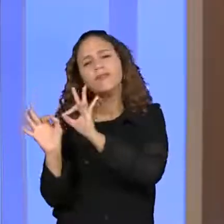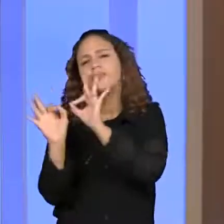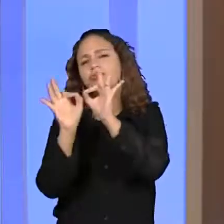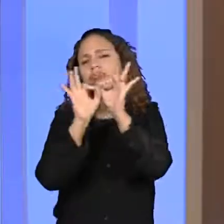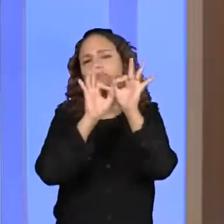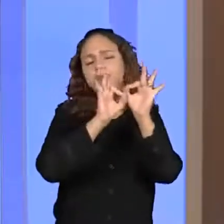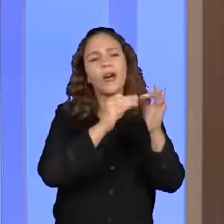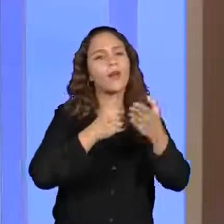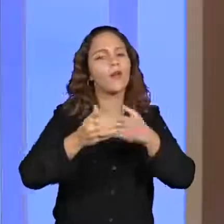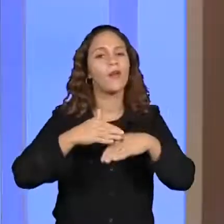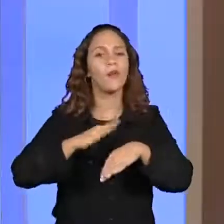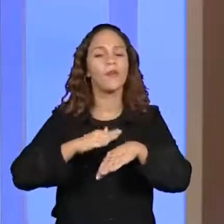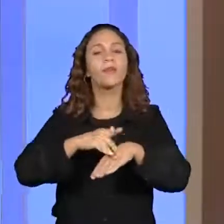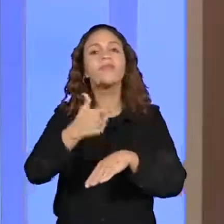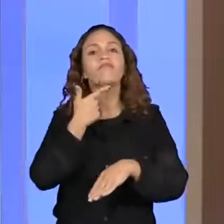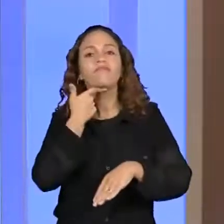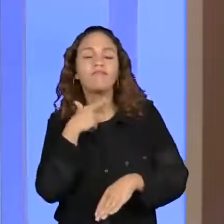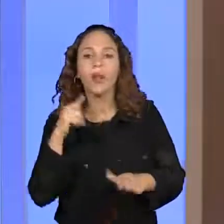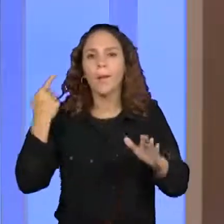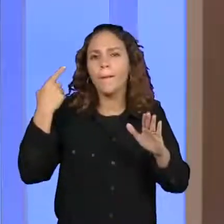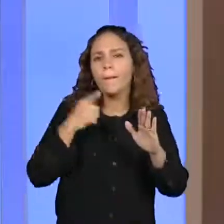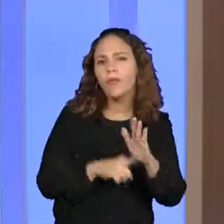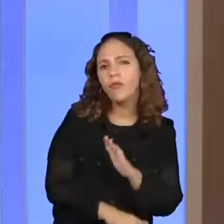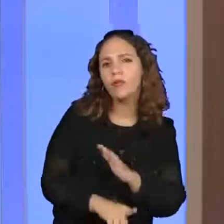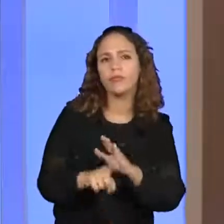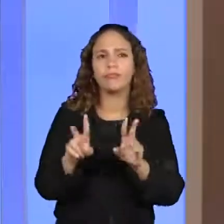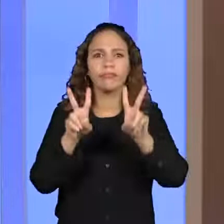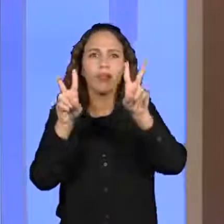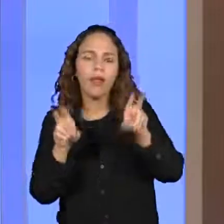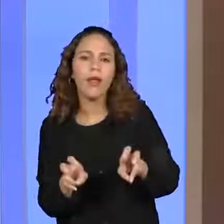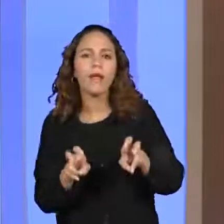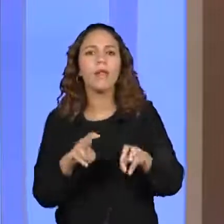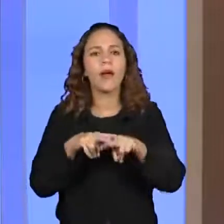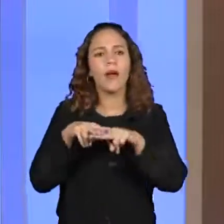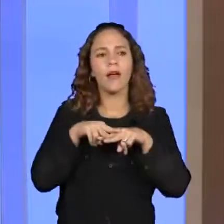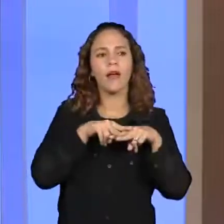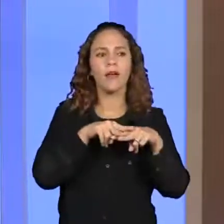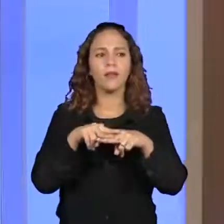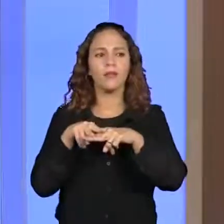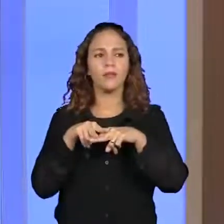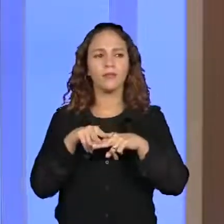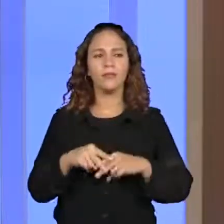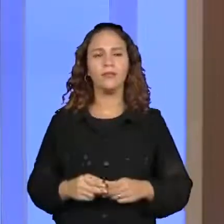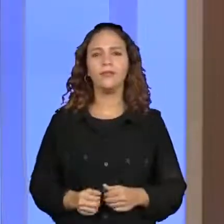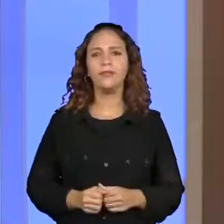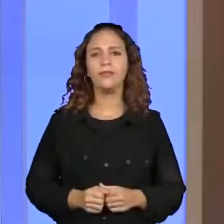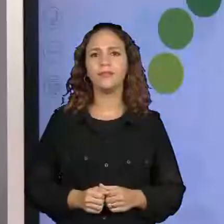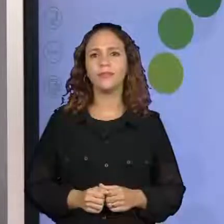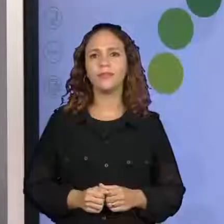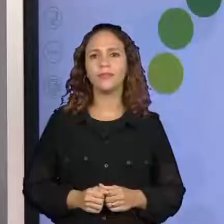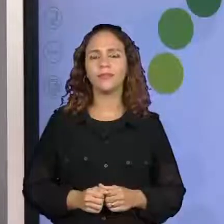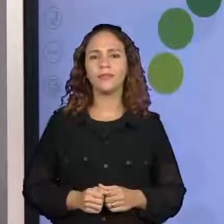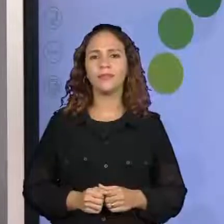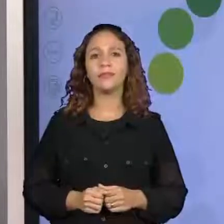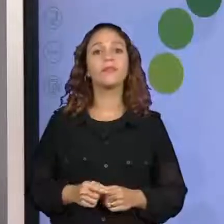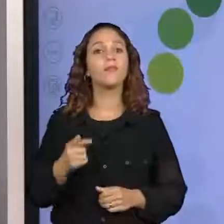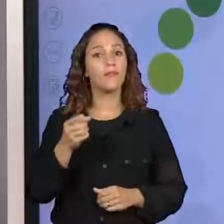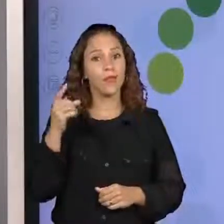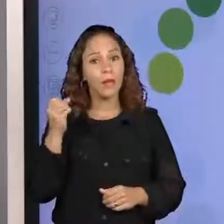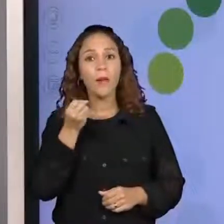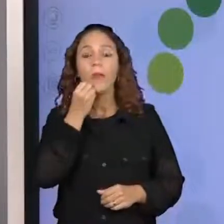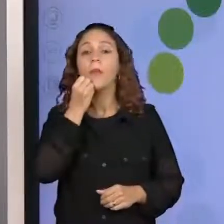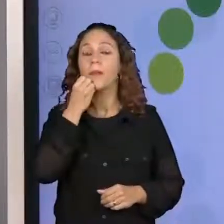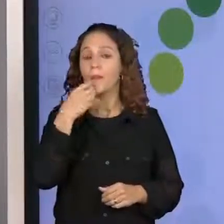vocês quiserem, se aprofundar sobre um conteúdo, revisá-lo. Será muito interessante para os seus estudos. Muito bem.